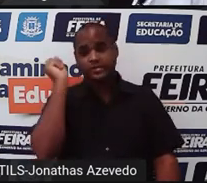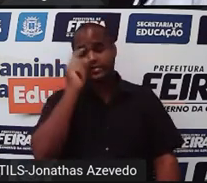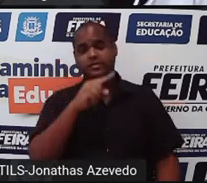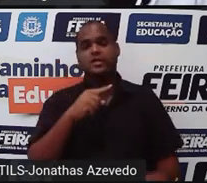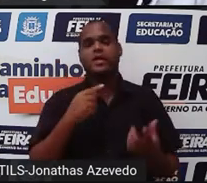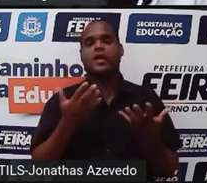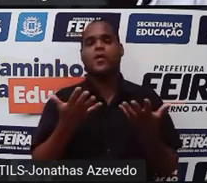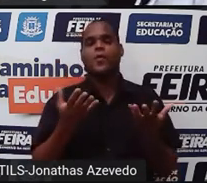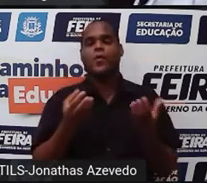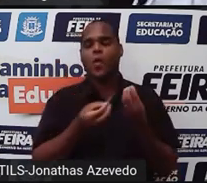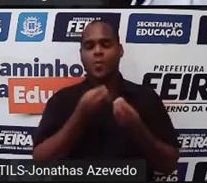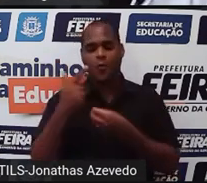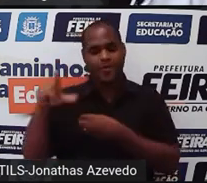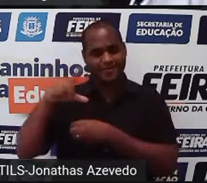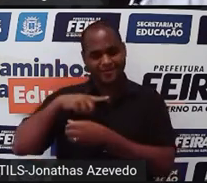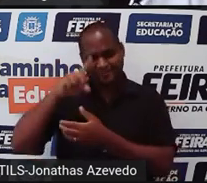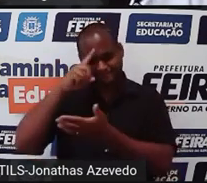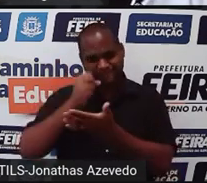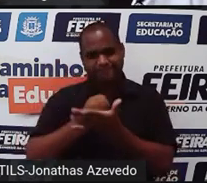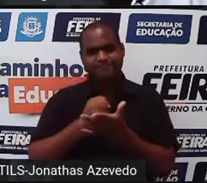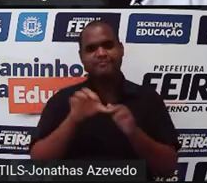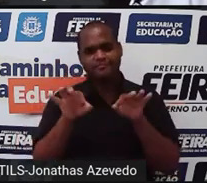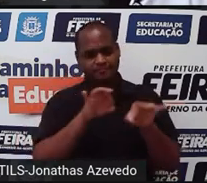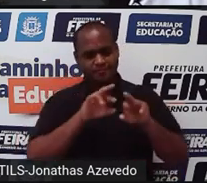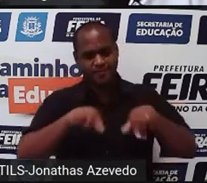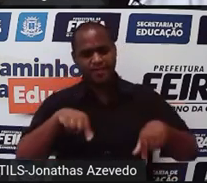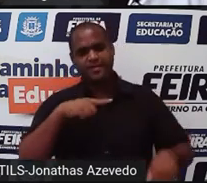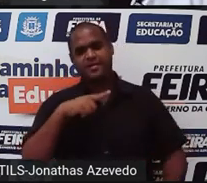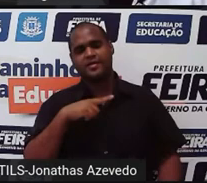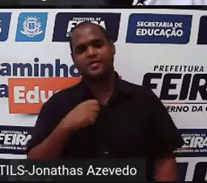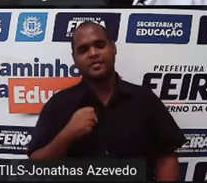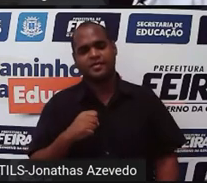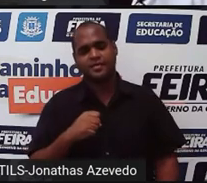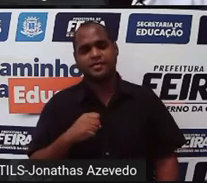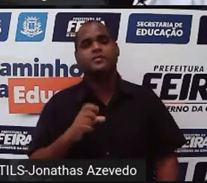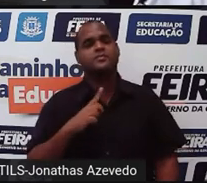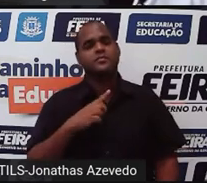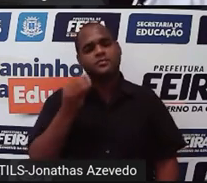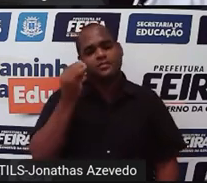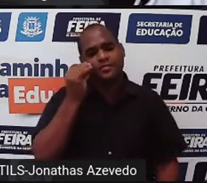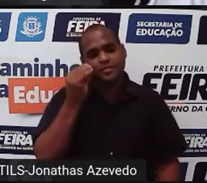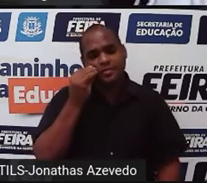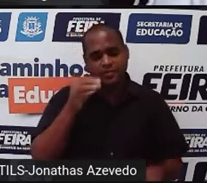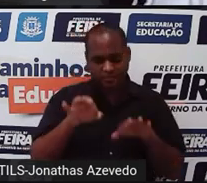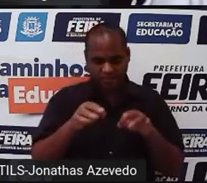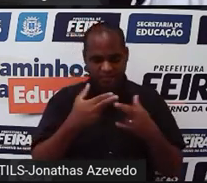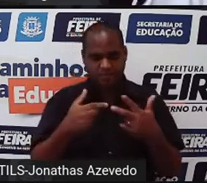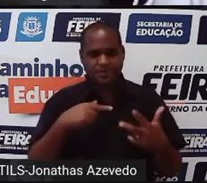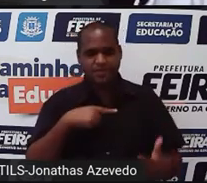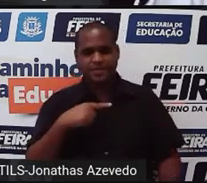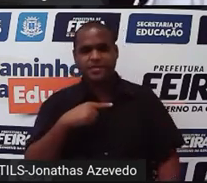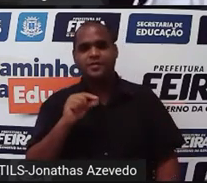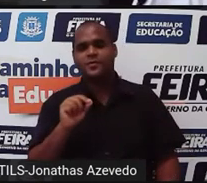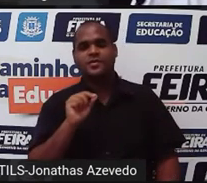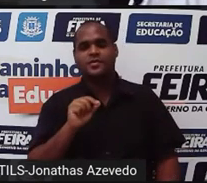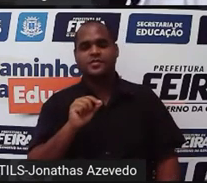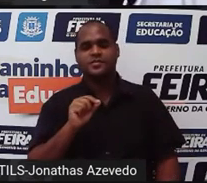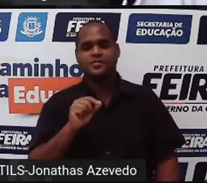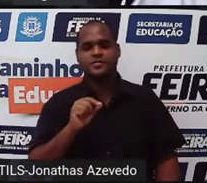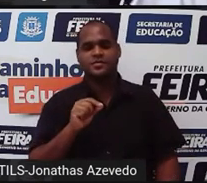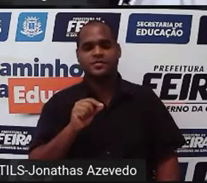deixa esse de lado e vai tentar pensar de uma outra maneira. Mas vamos tentar colocar em prática o que a gente já pensou. Tá bom?